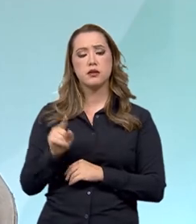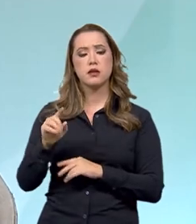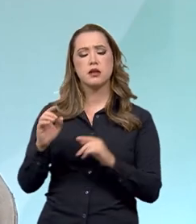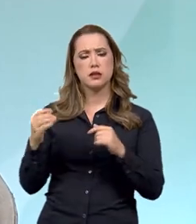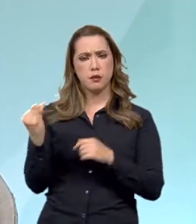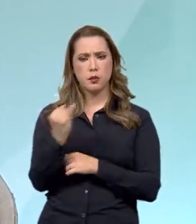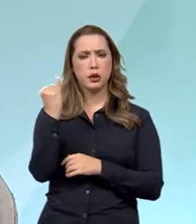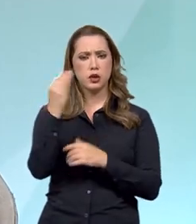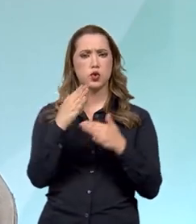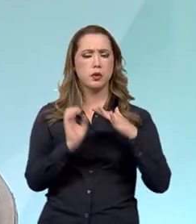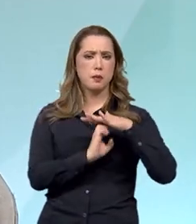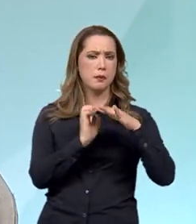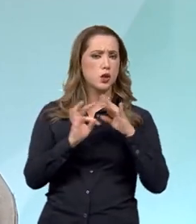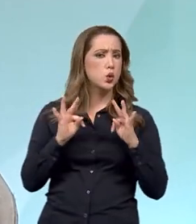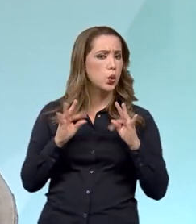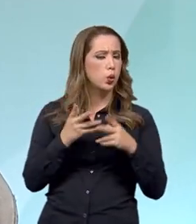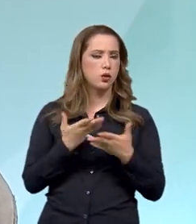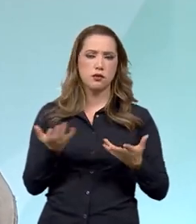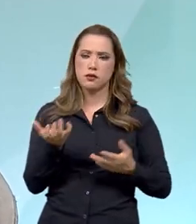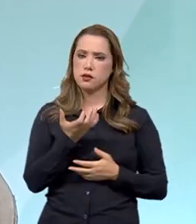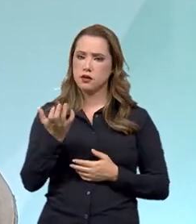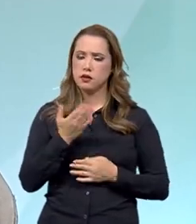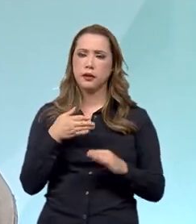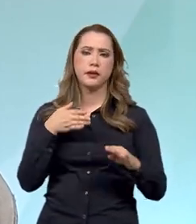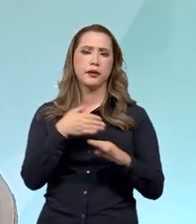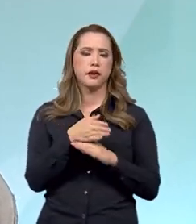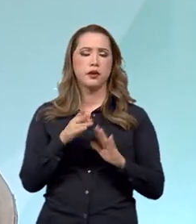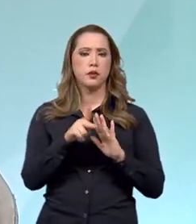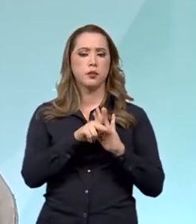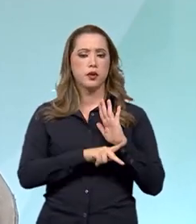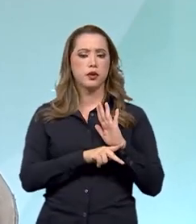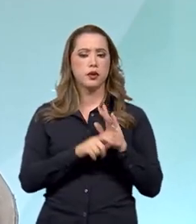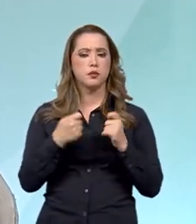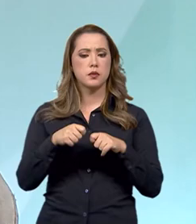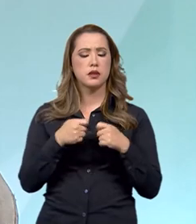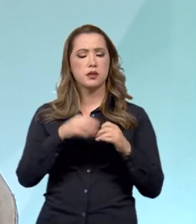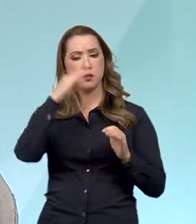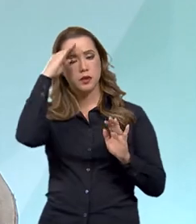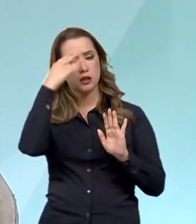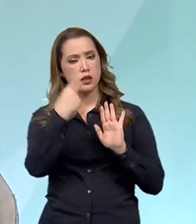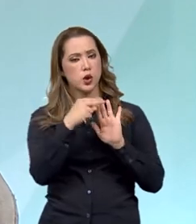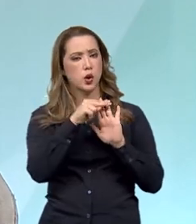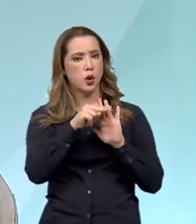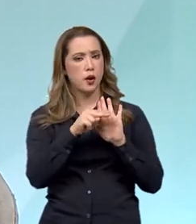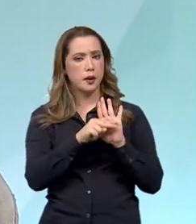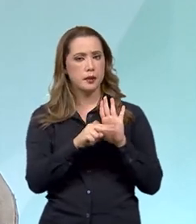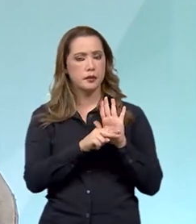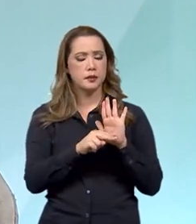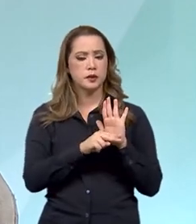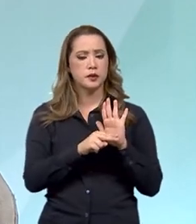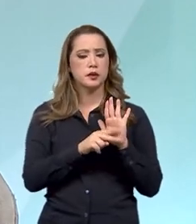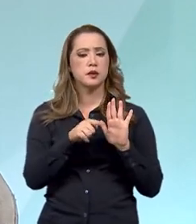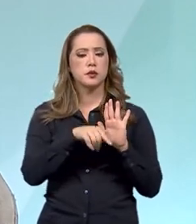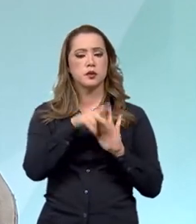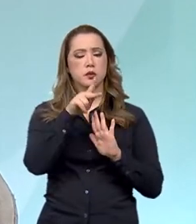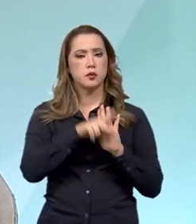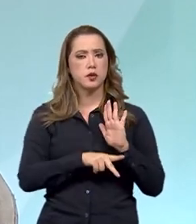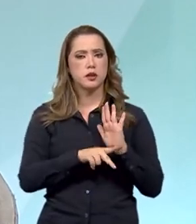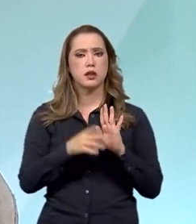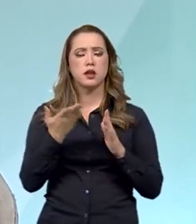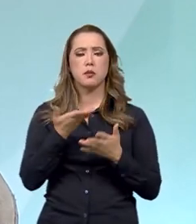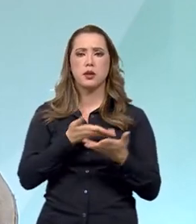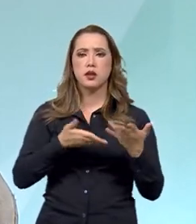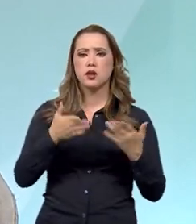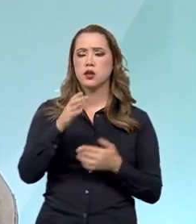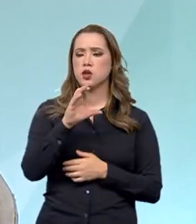só para grandes empresas. Todas as empresas podem aderir ao programa. Ela tem que preencher alguns requisitos. Tem requisitos de ela ter um programa de compliance,